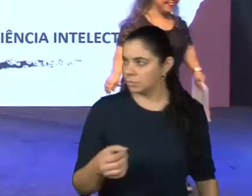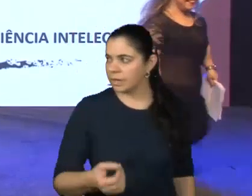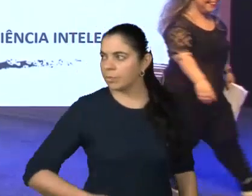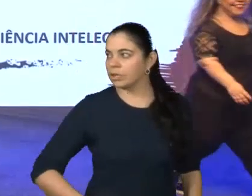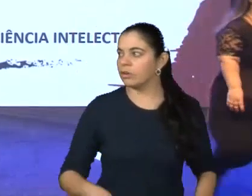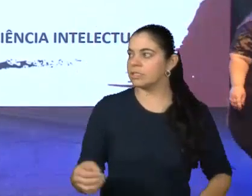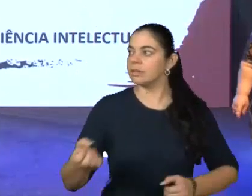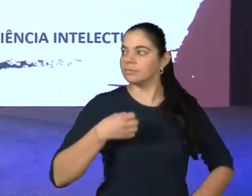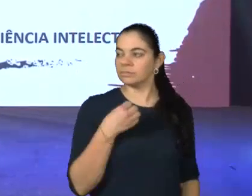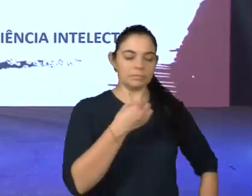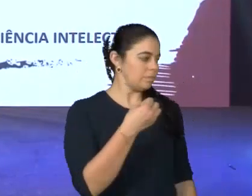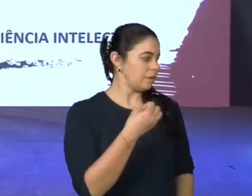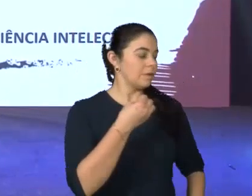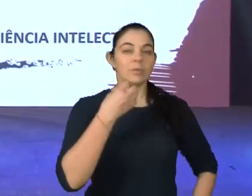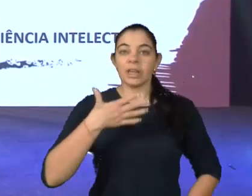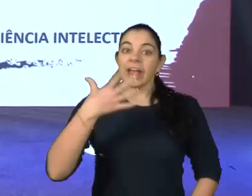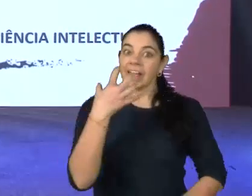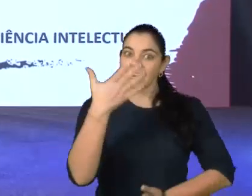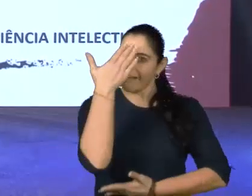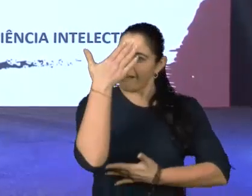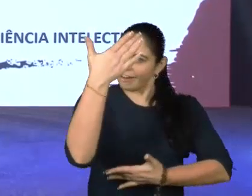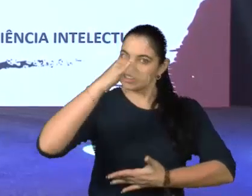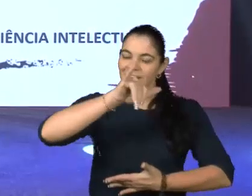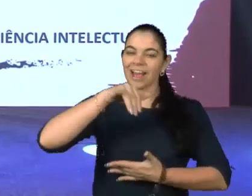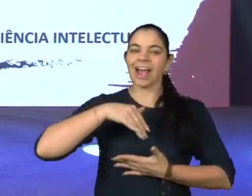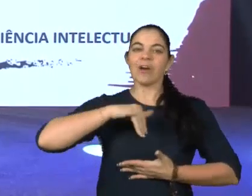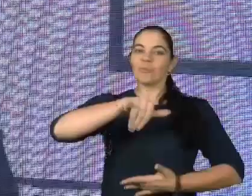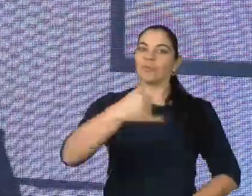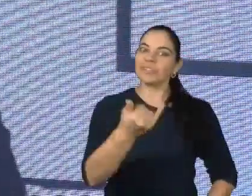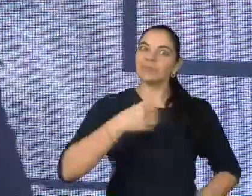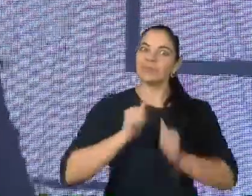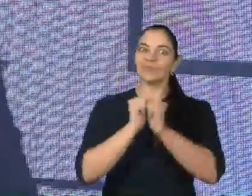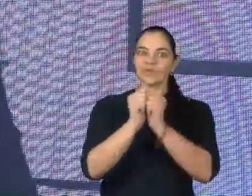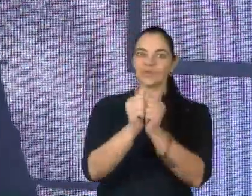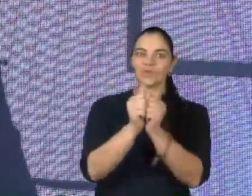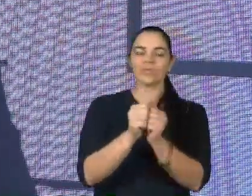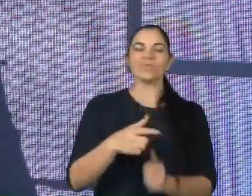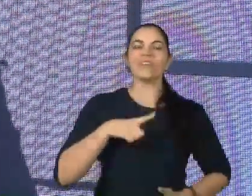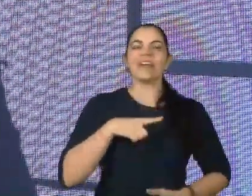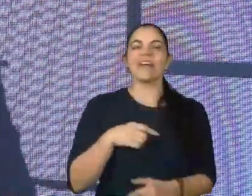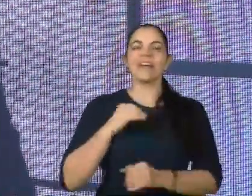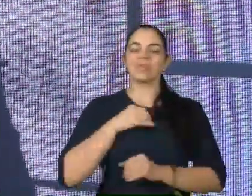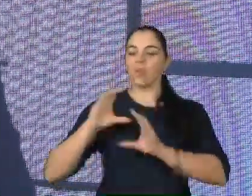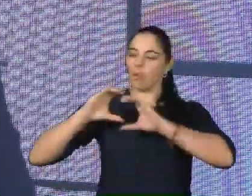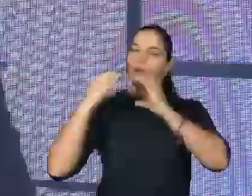Primeiramente, gostaria de agradecer a oportunidade de estar aqui com vocês no Congresso Online.